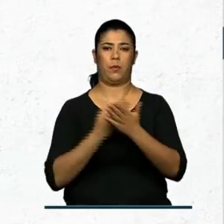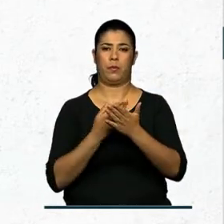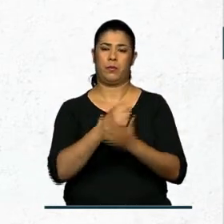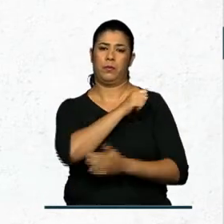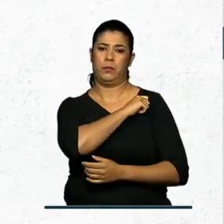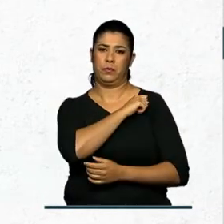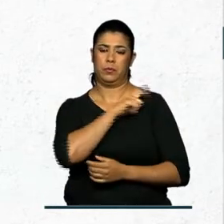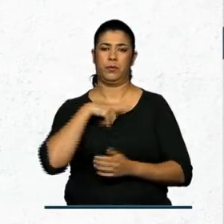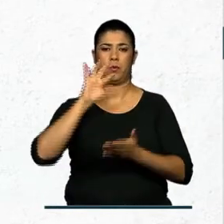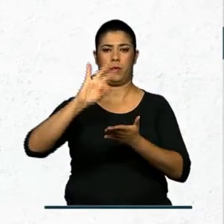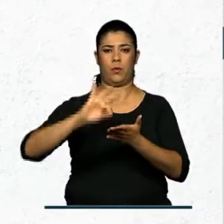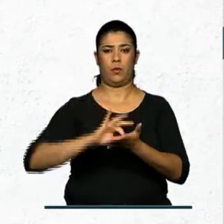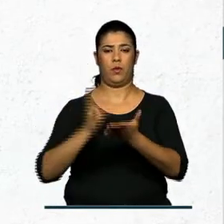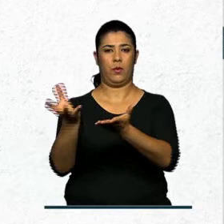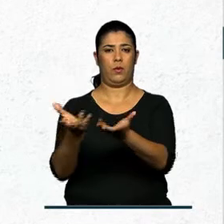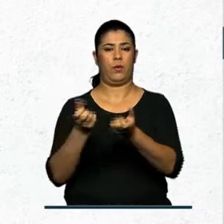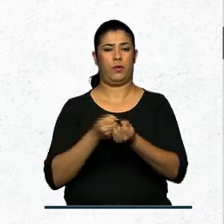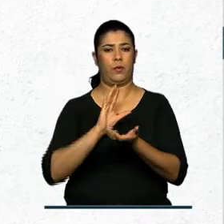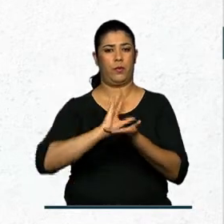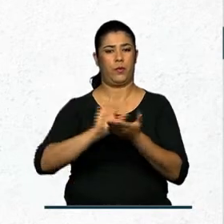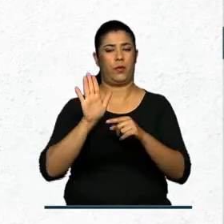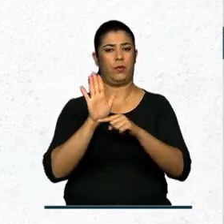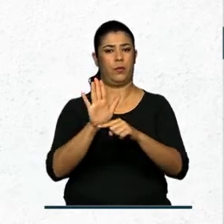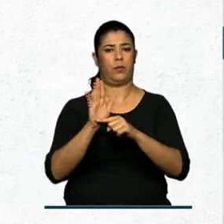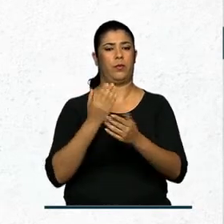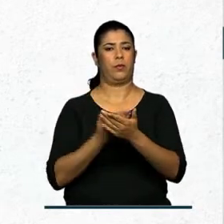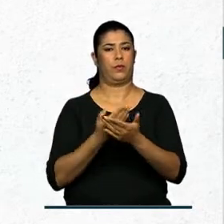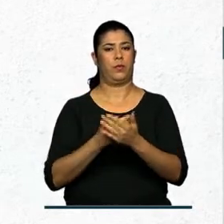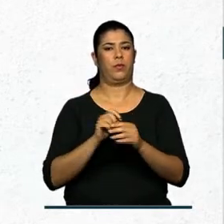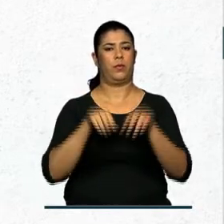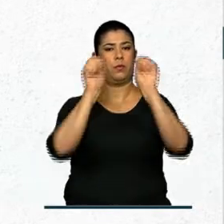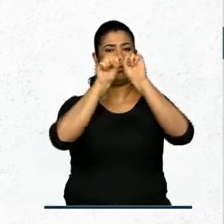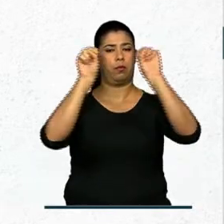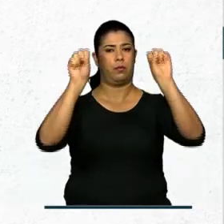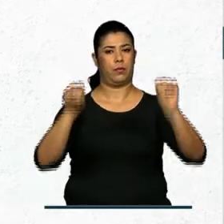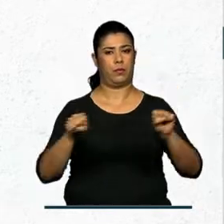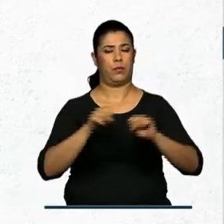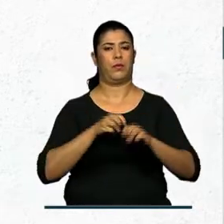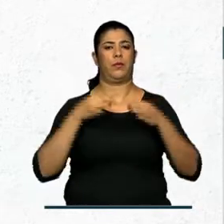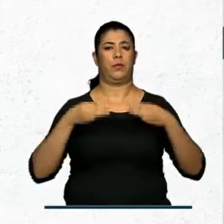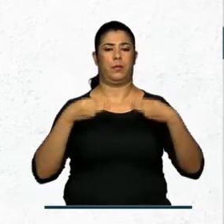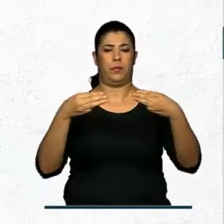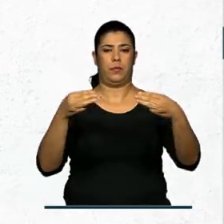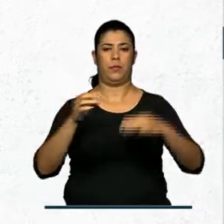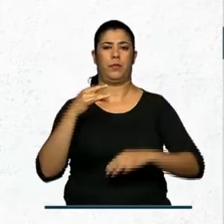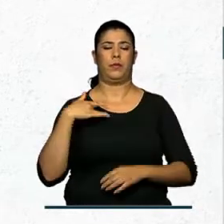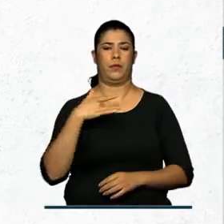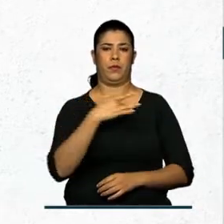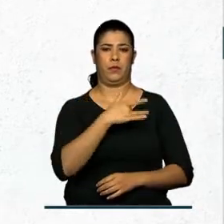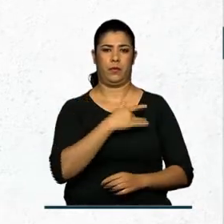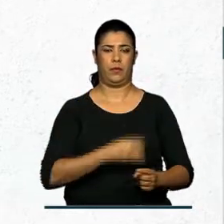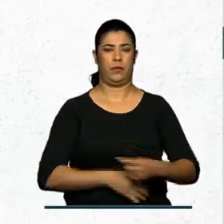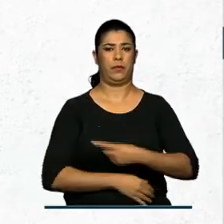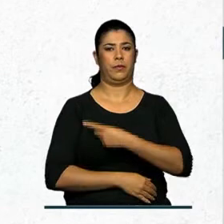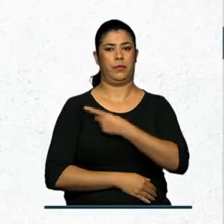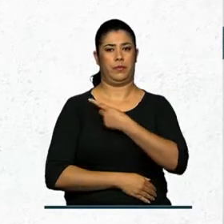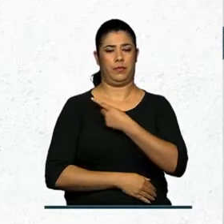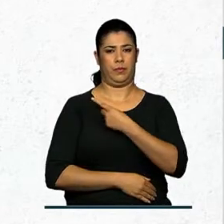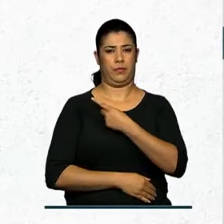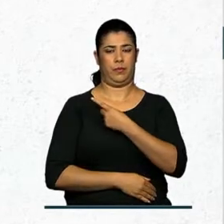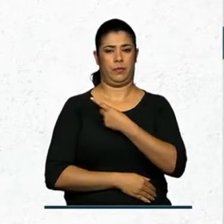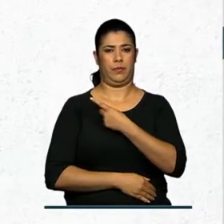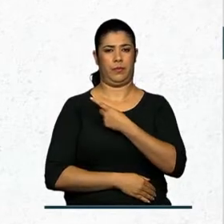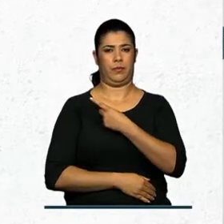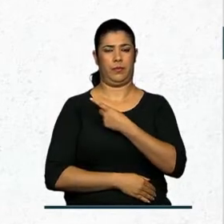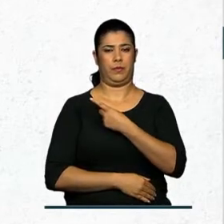O cadastro é para o recebimento de bolsas. O portal pode ser acessado pela página do Ministério da Saúde no endereço saúde